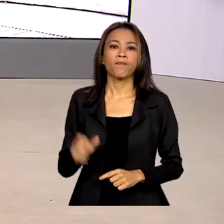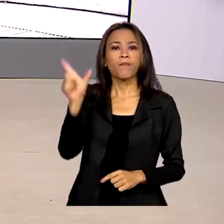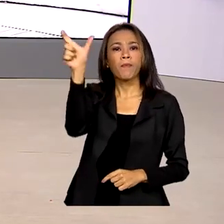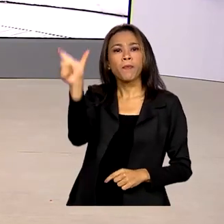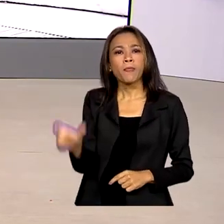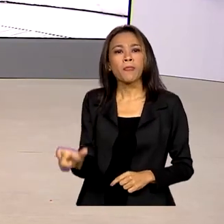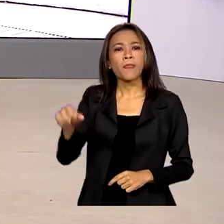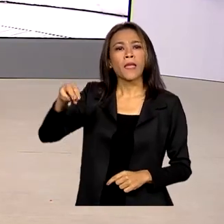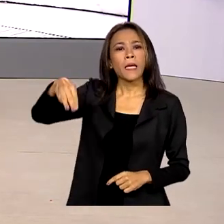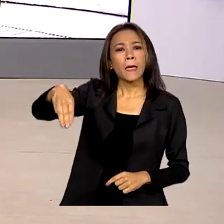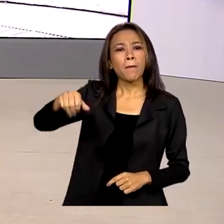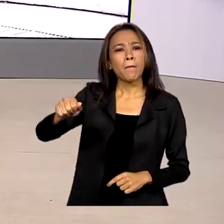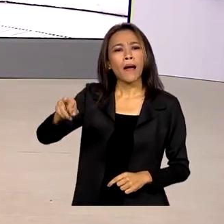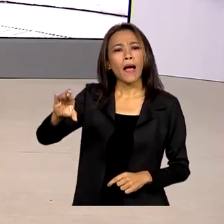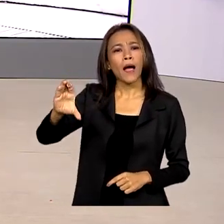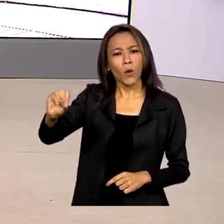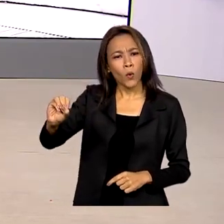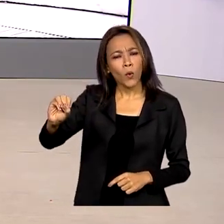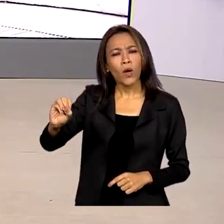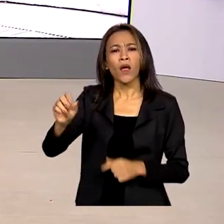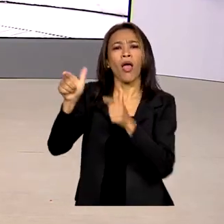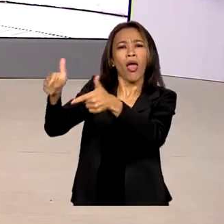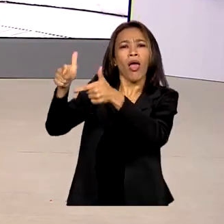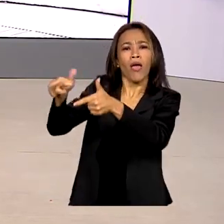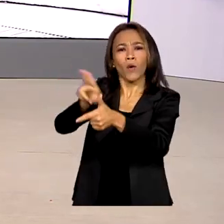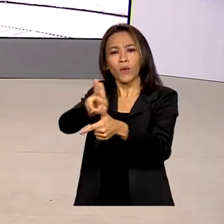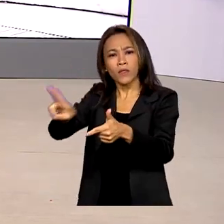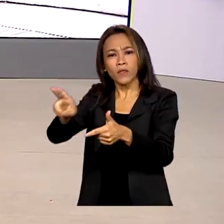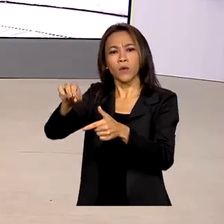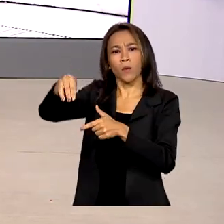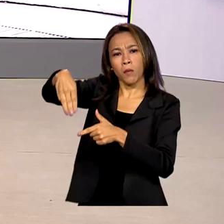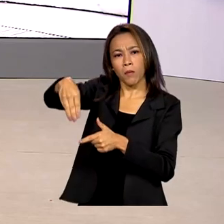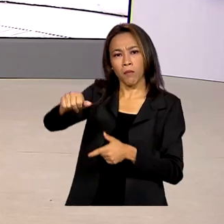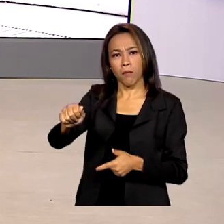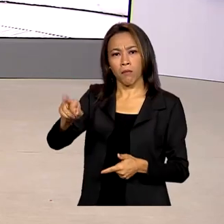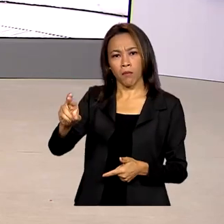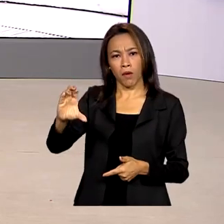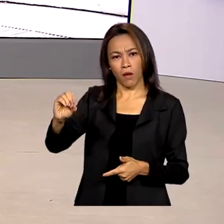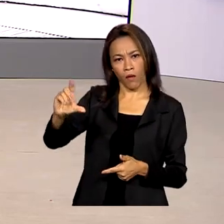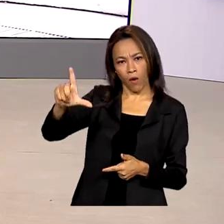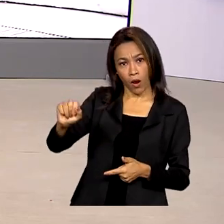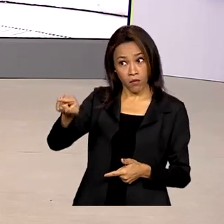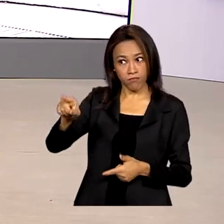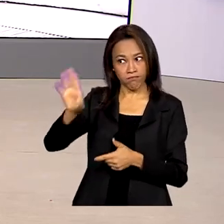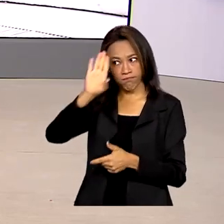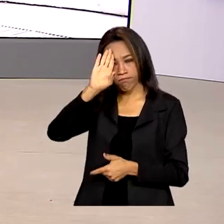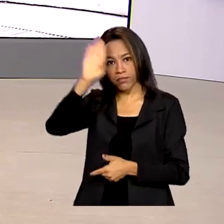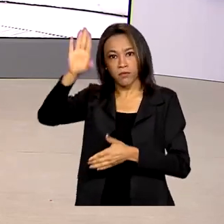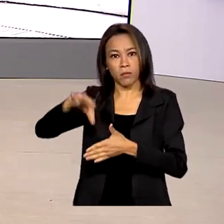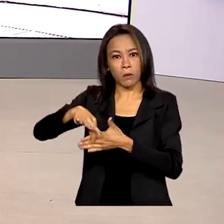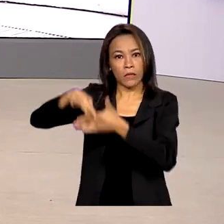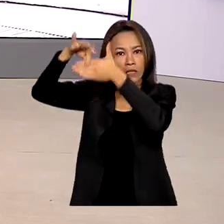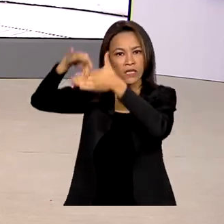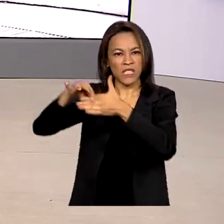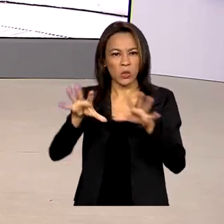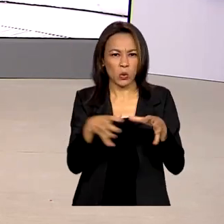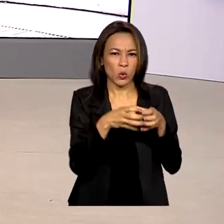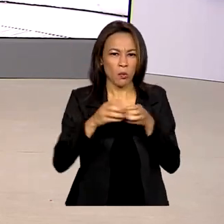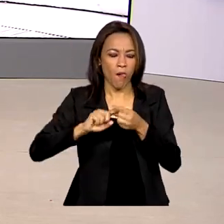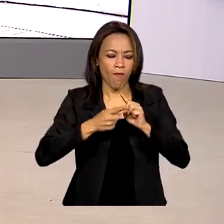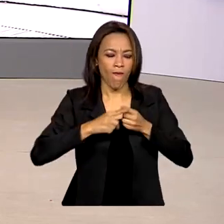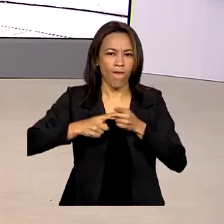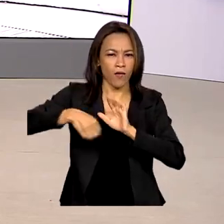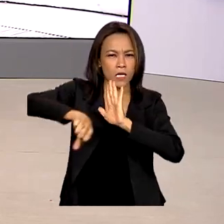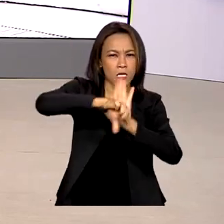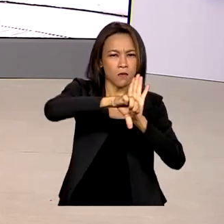Marco Williams Erbas Camacho, conhecido como Marcola, um dos principais líderes de organização criminosa no país,